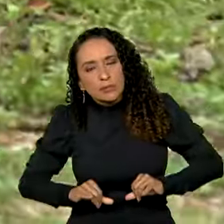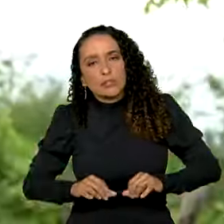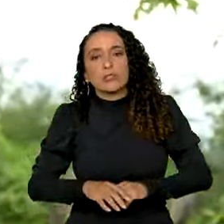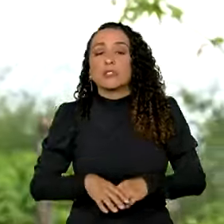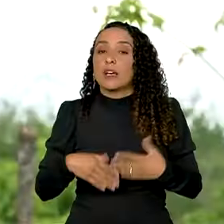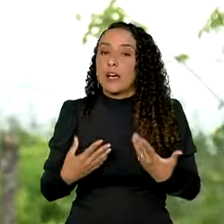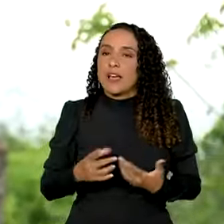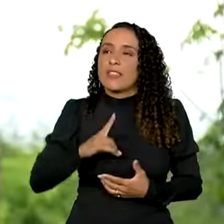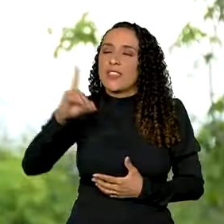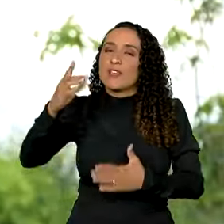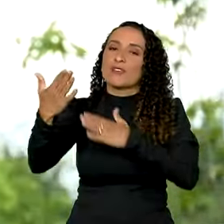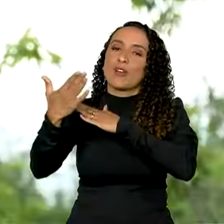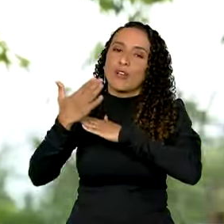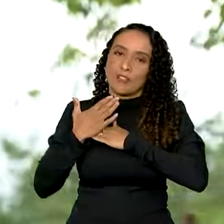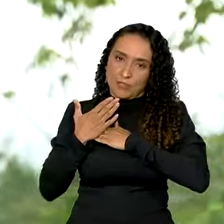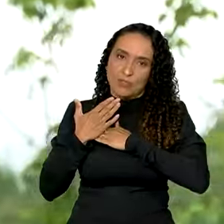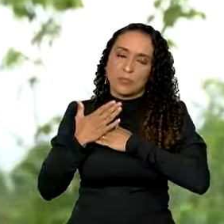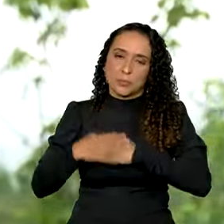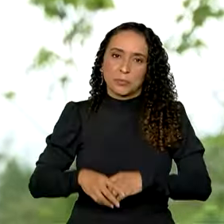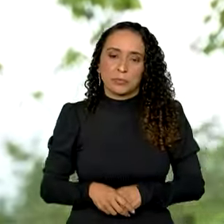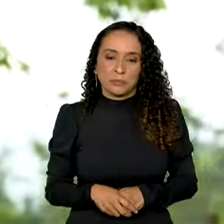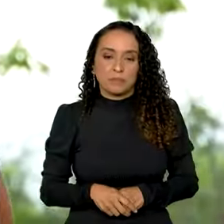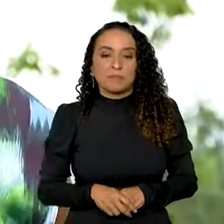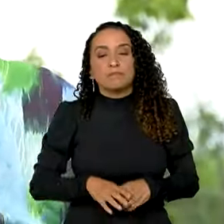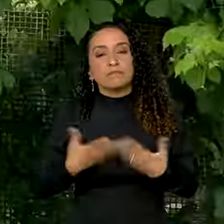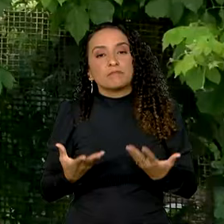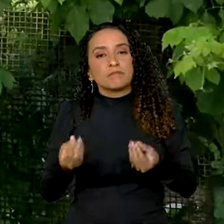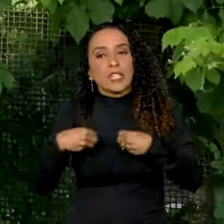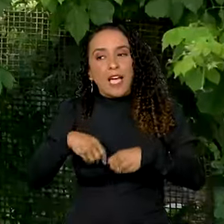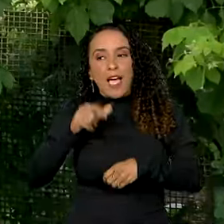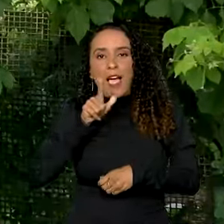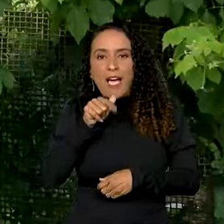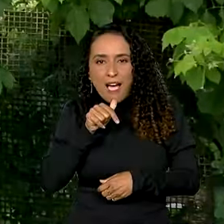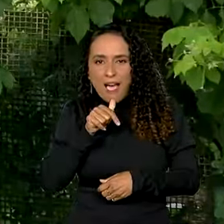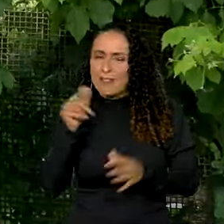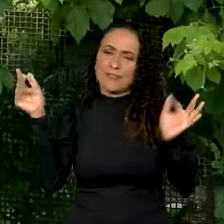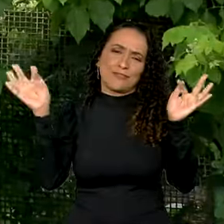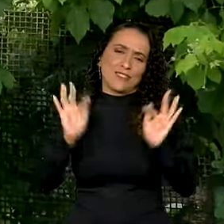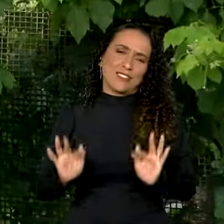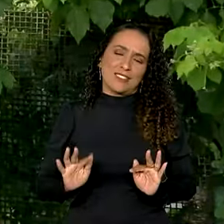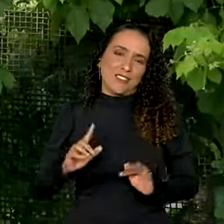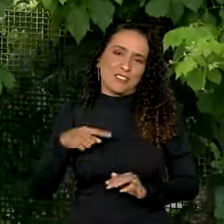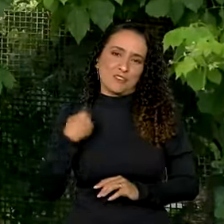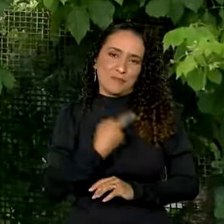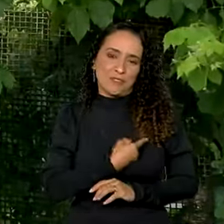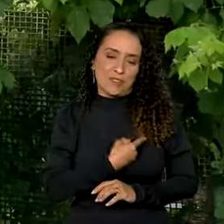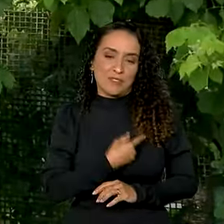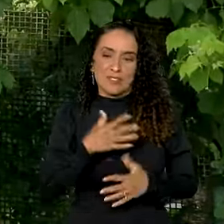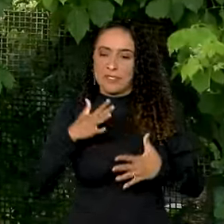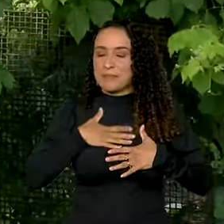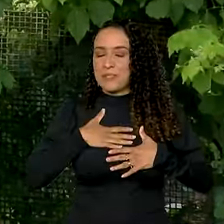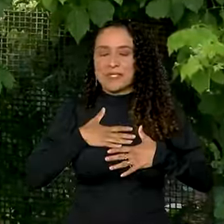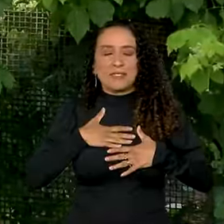ajudou, né, que botar essa água aí é uma felicidade para todo mundo. Para mim mesmo é demais.